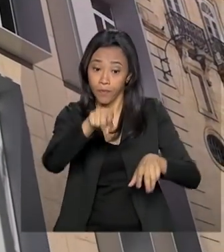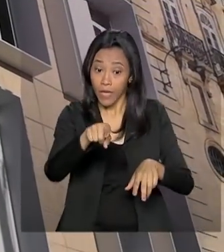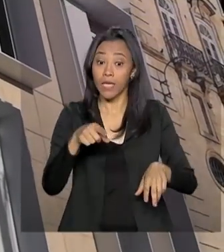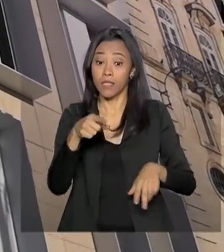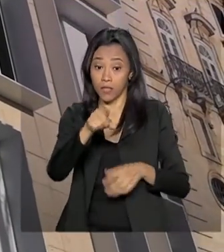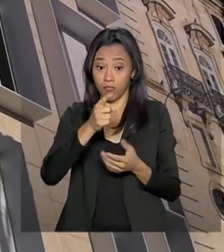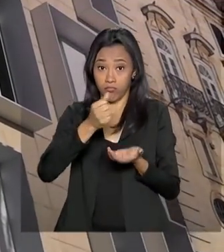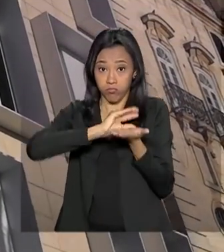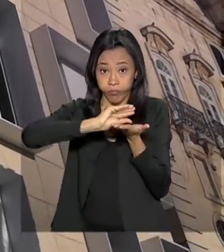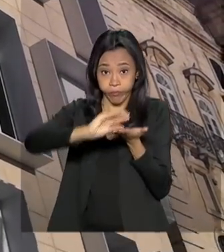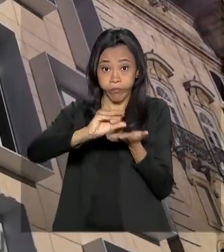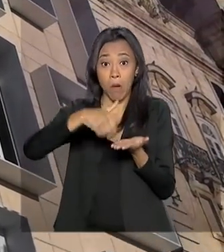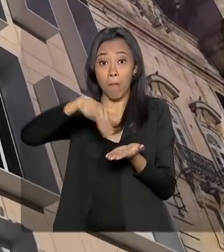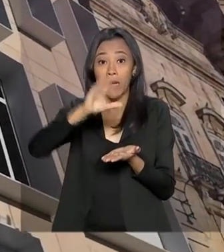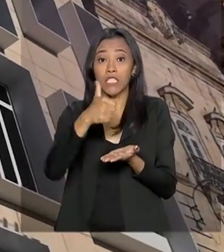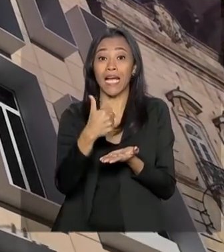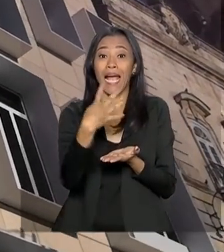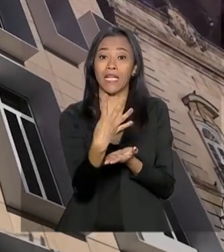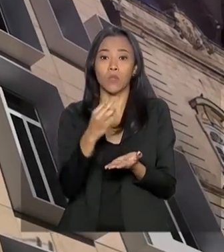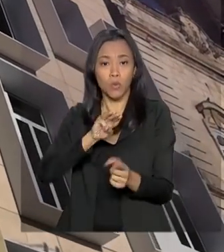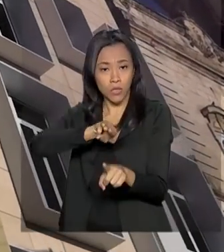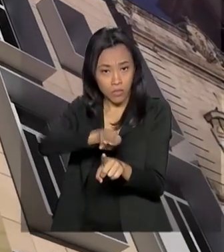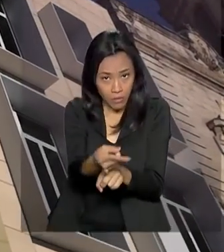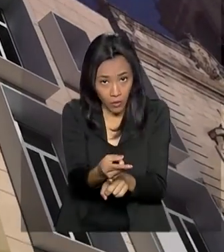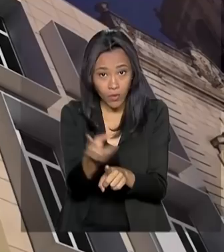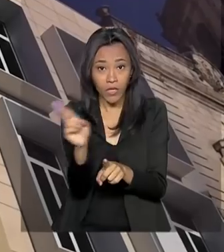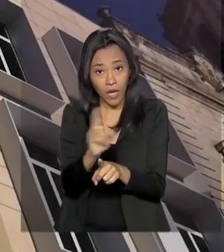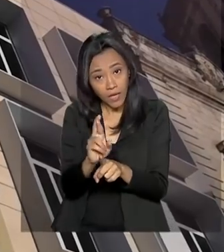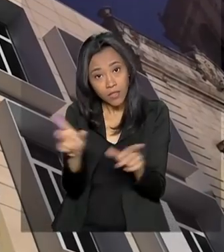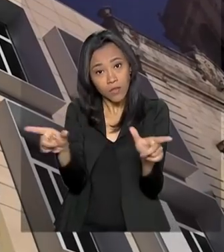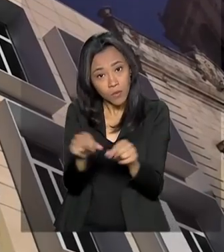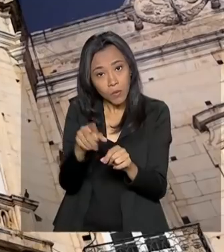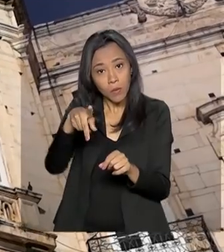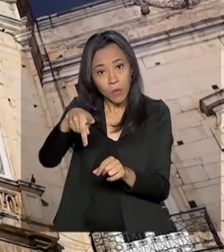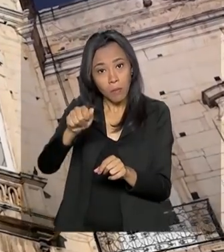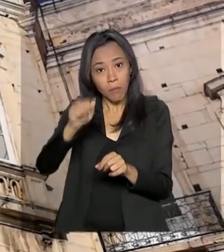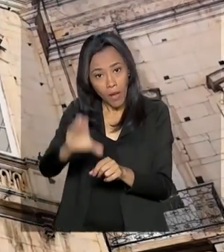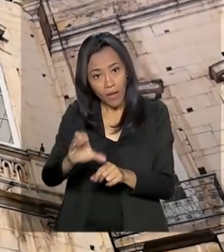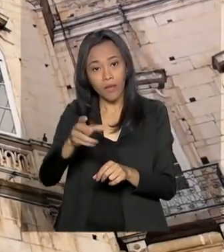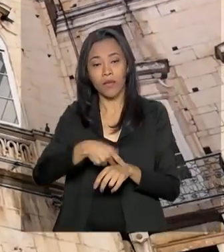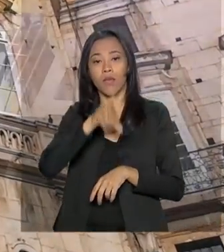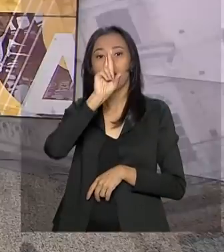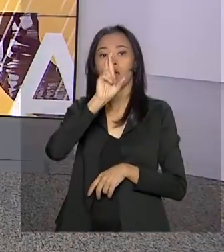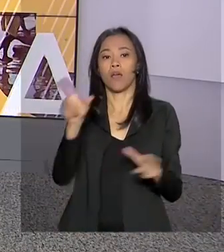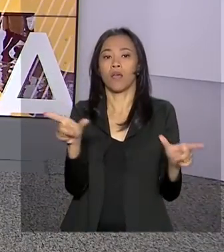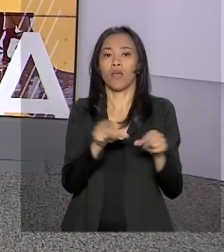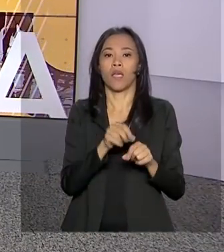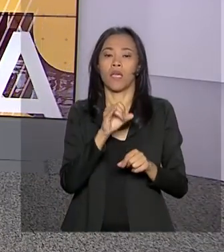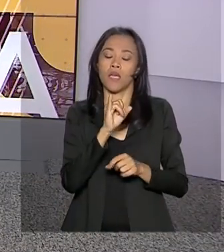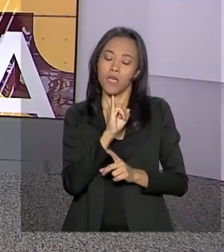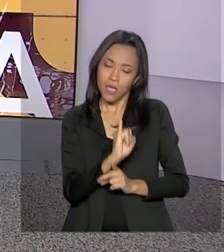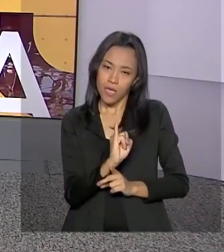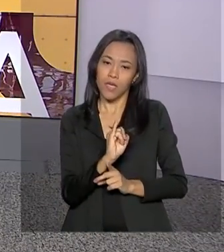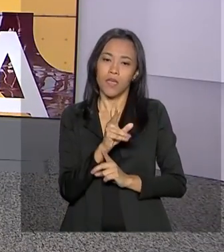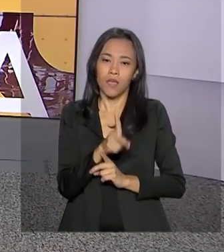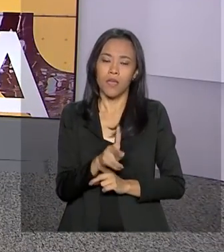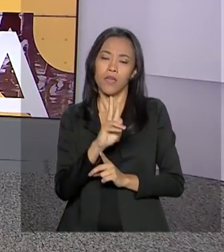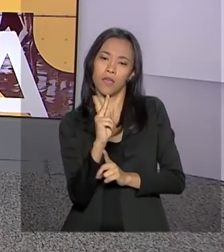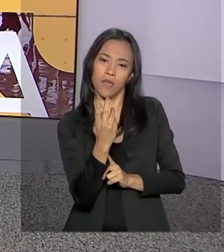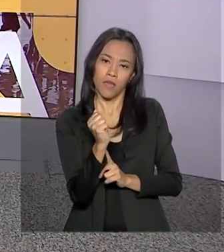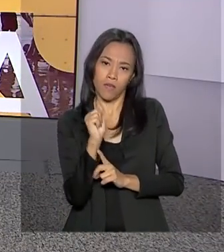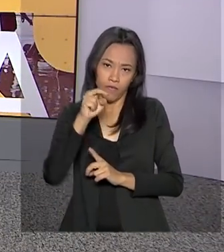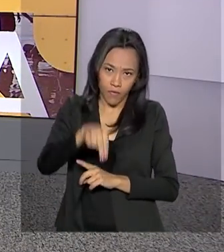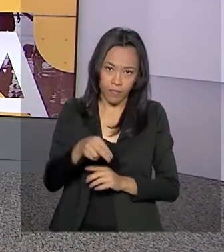investimento de mais de 14 milhões de reais do Parque Cidades Históricas, conduzido pelo IPHAN. Todos os anos, a